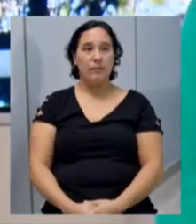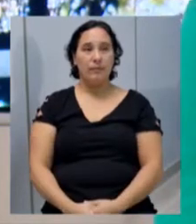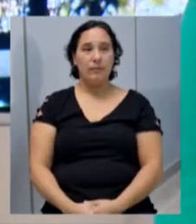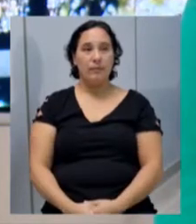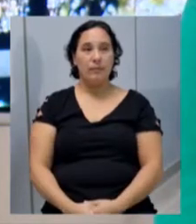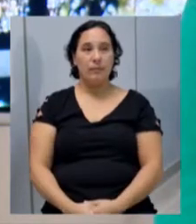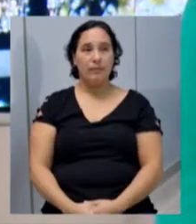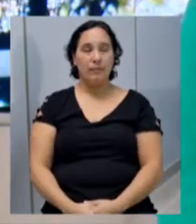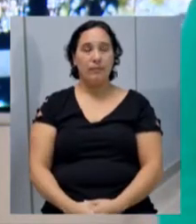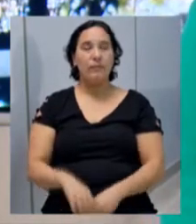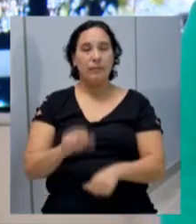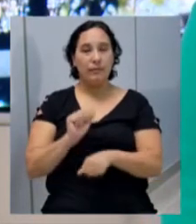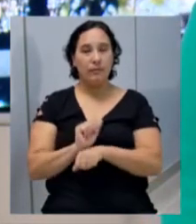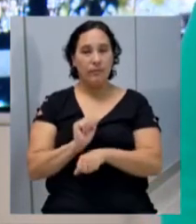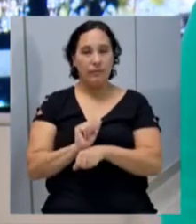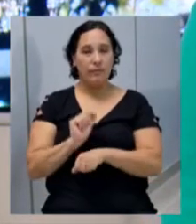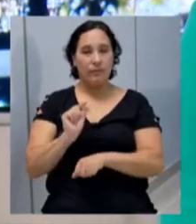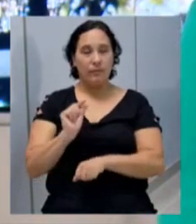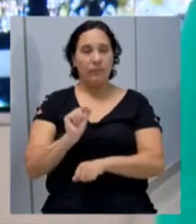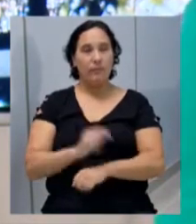Vamos aguardar um pouquinho lá.